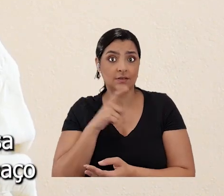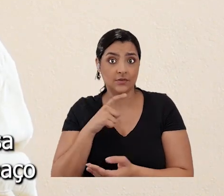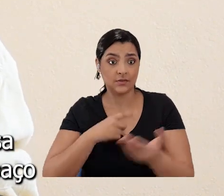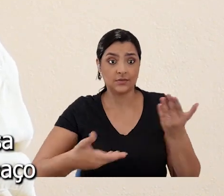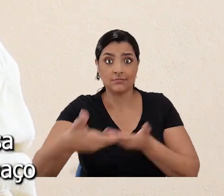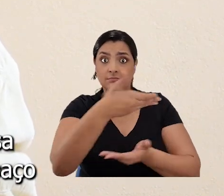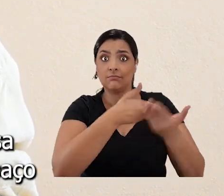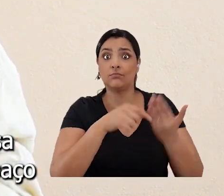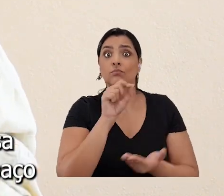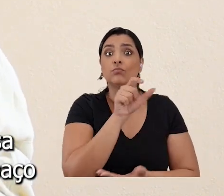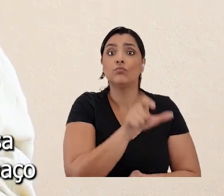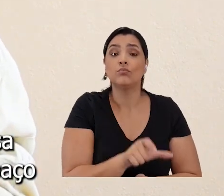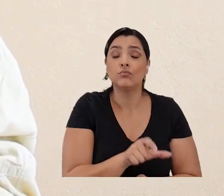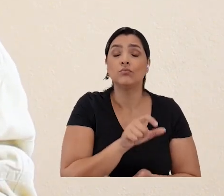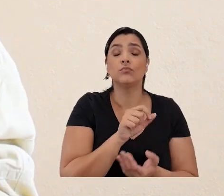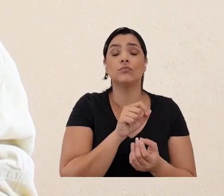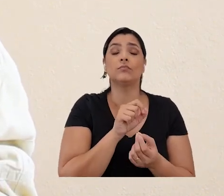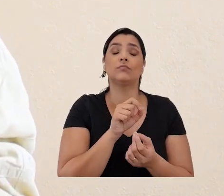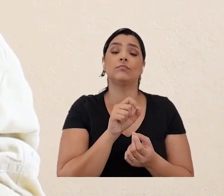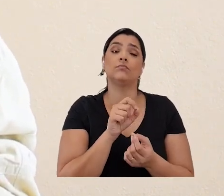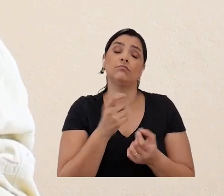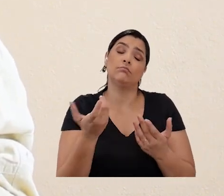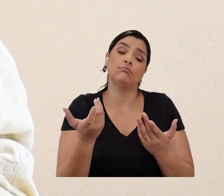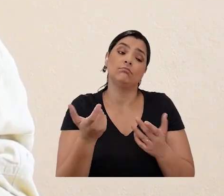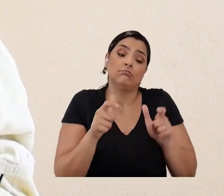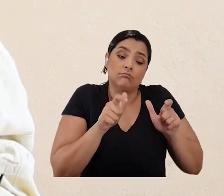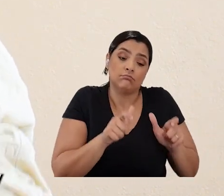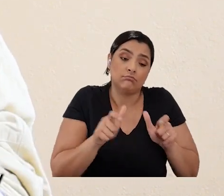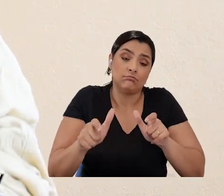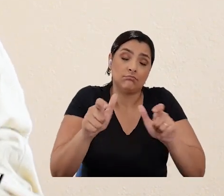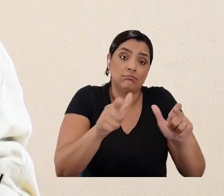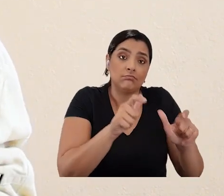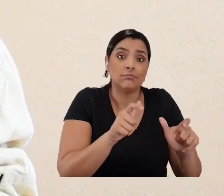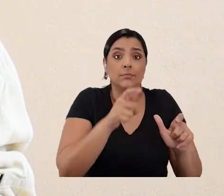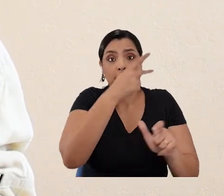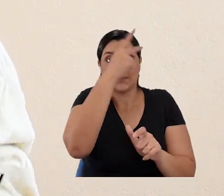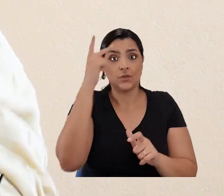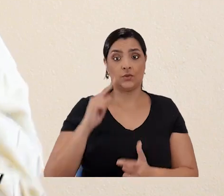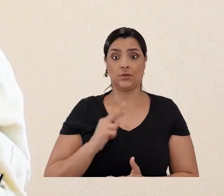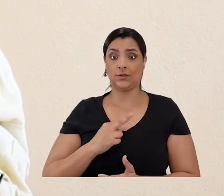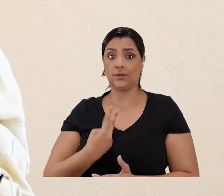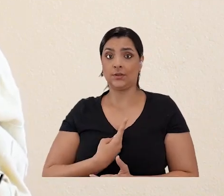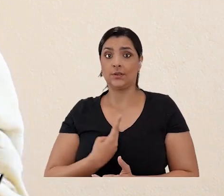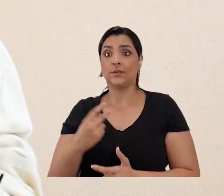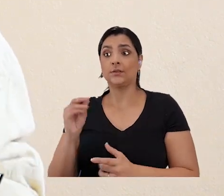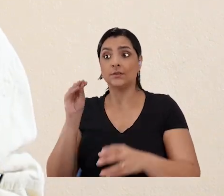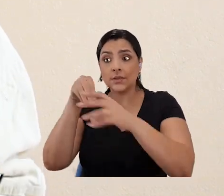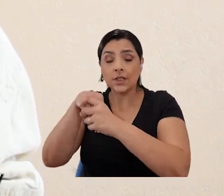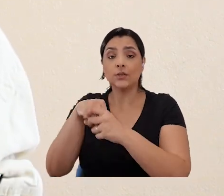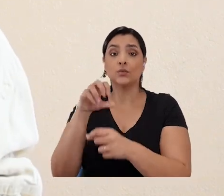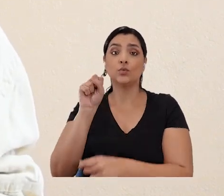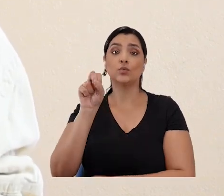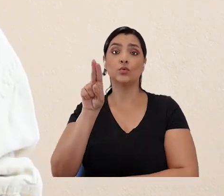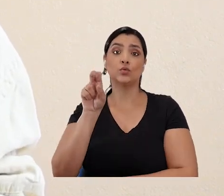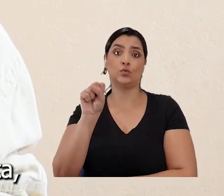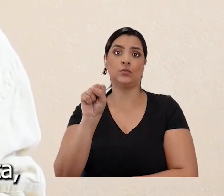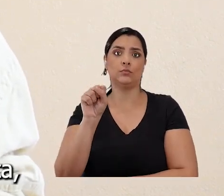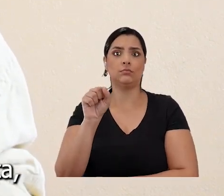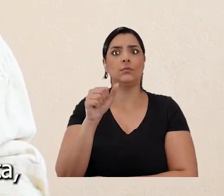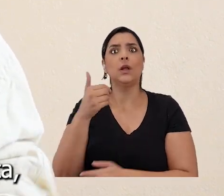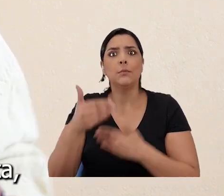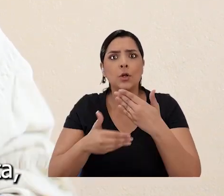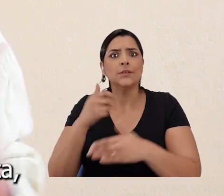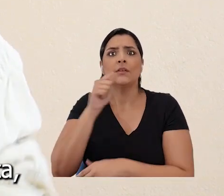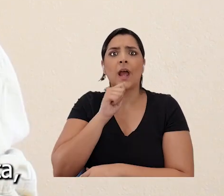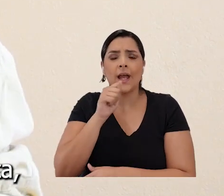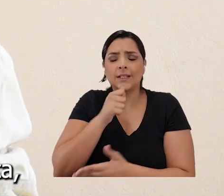interessante trazer para esse espaço, que são a hormonização para pessoas trans através do SUS. É um